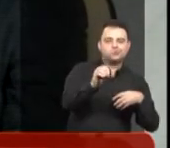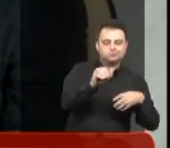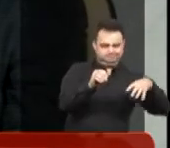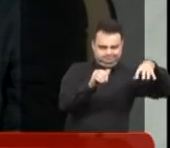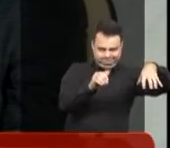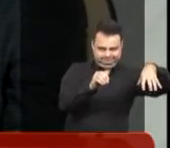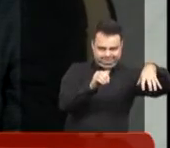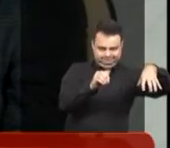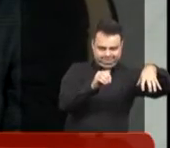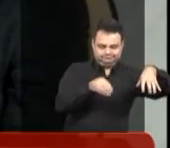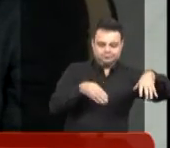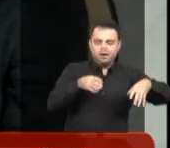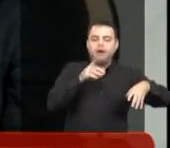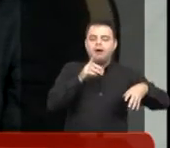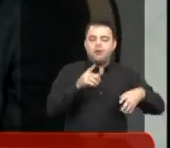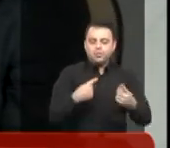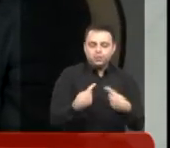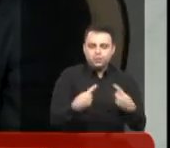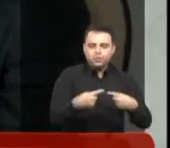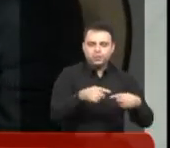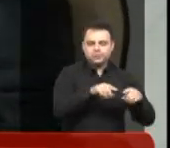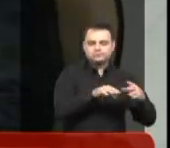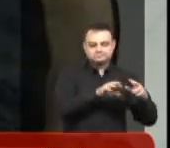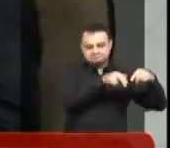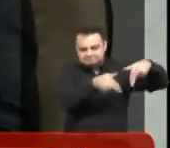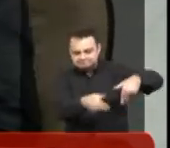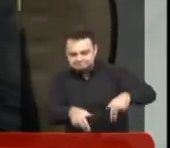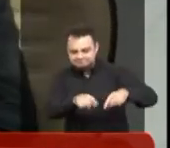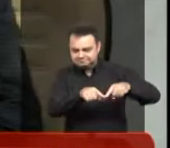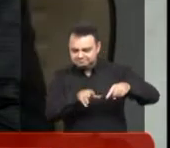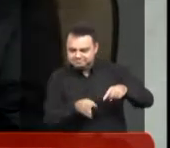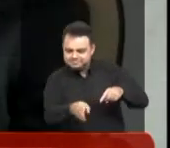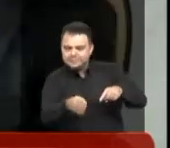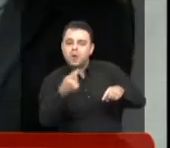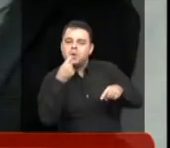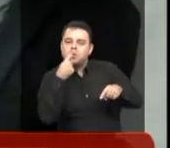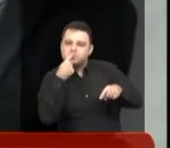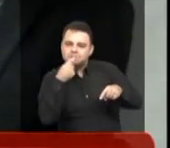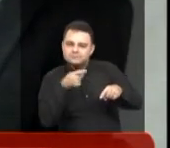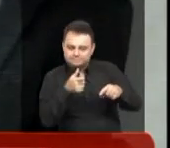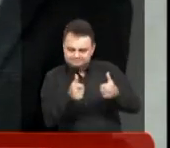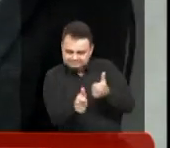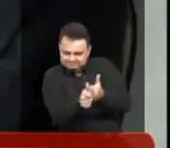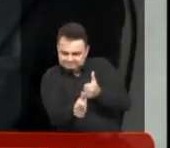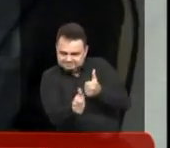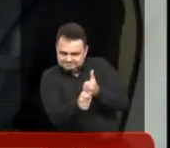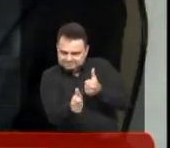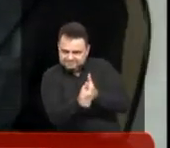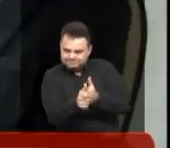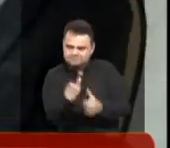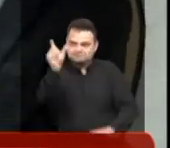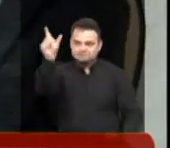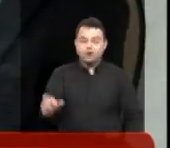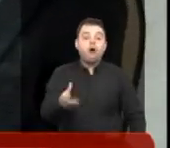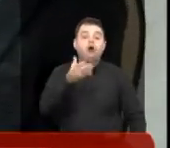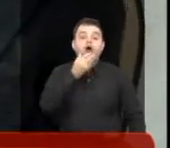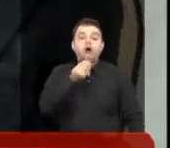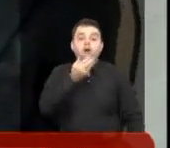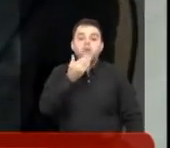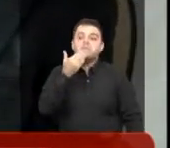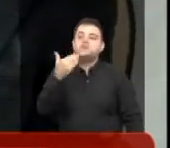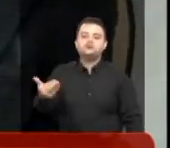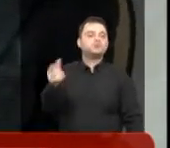do bosque municipal. Até numa das vezes que eu fui lá, eu já fui várias vezes, tem um morador da região, o senhor Zé Maria, ele que me